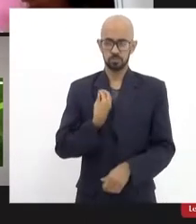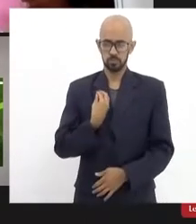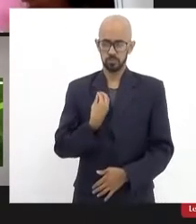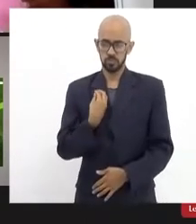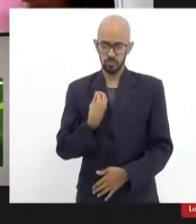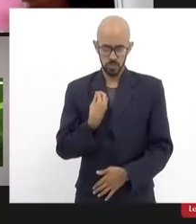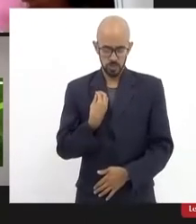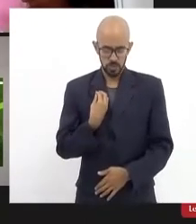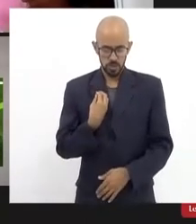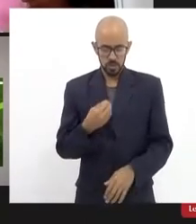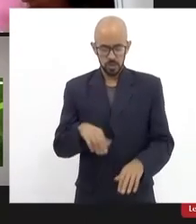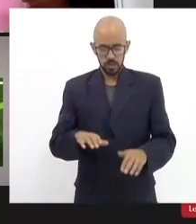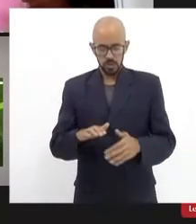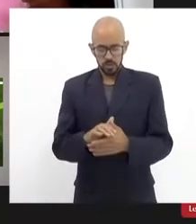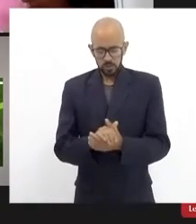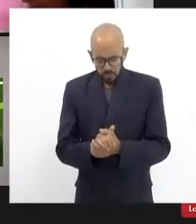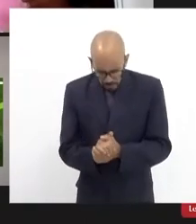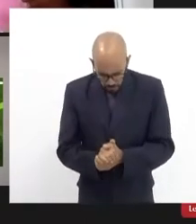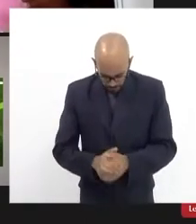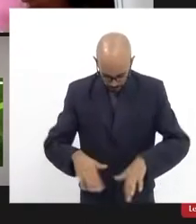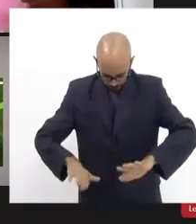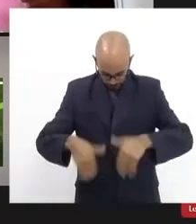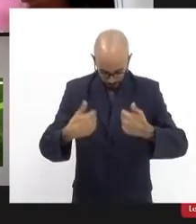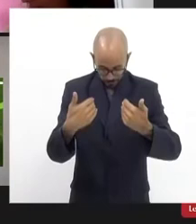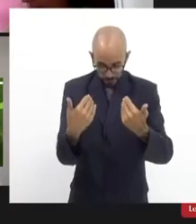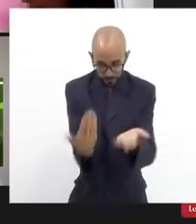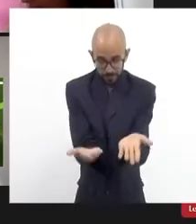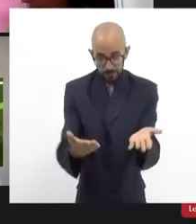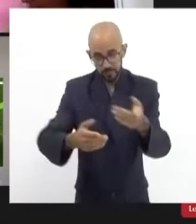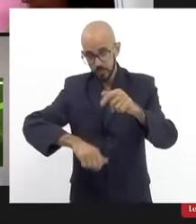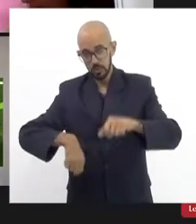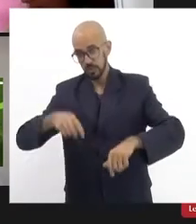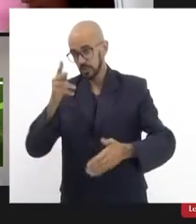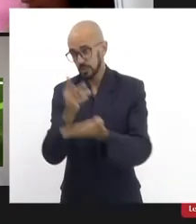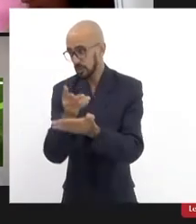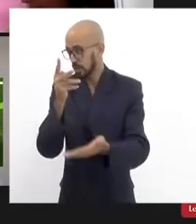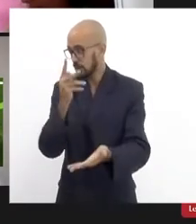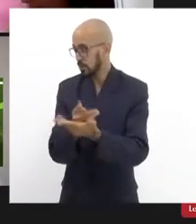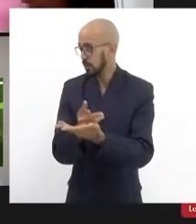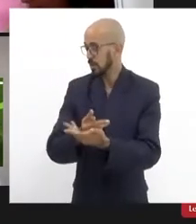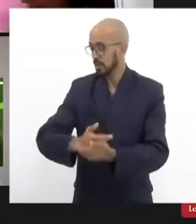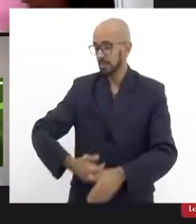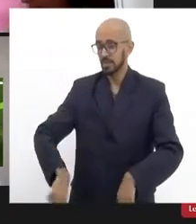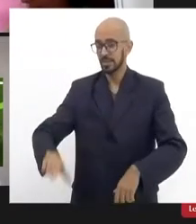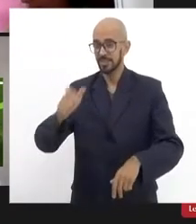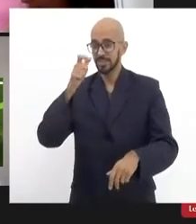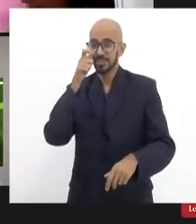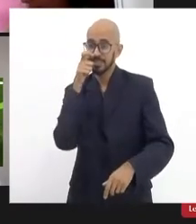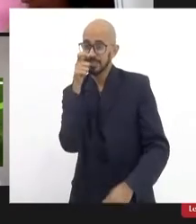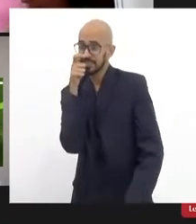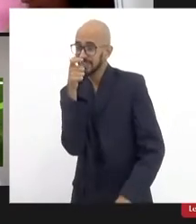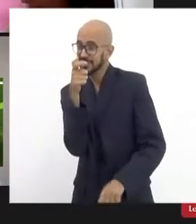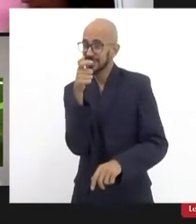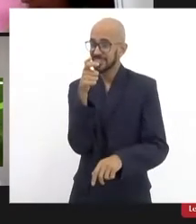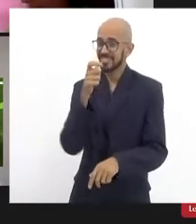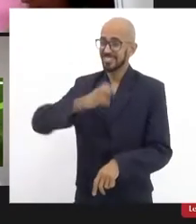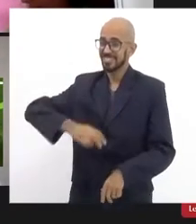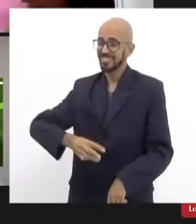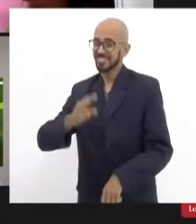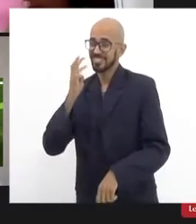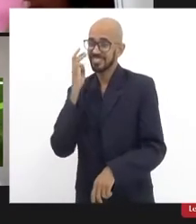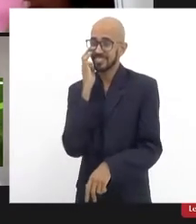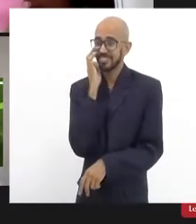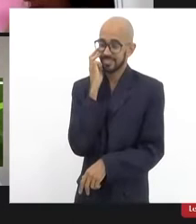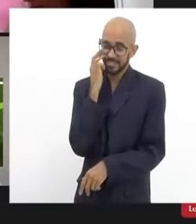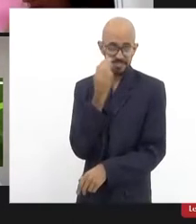dos artesãos das cooperativas e é sempre muito atento a essas questões todas Valdeque Carneiro a palavra é